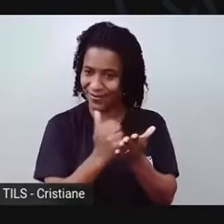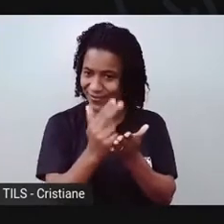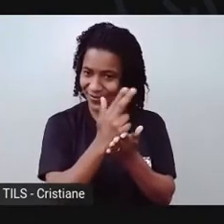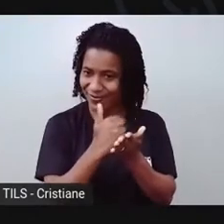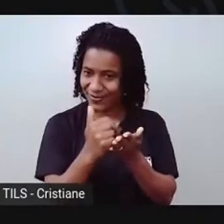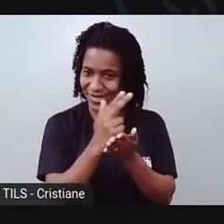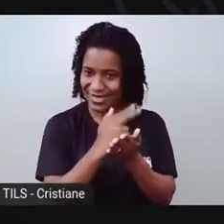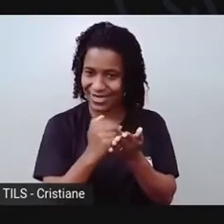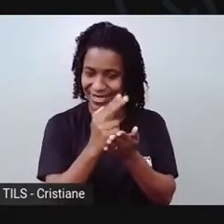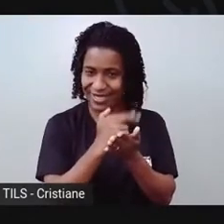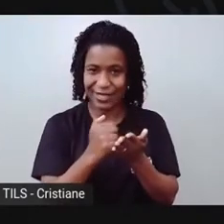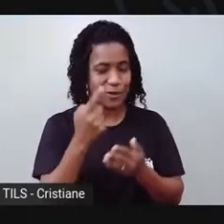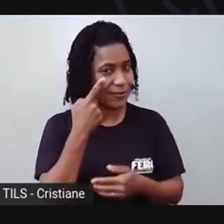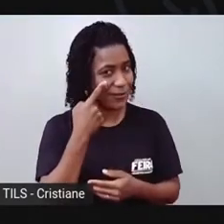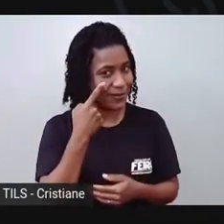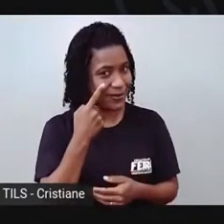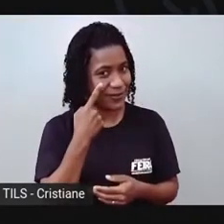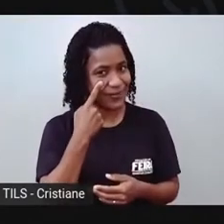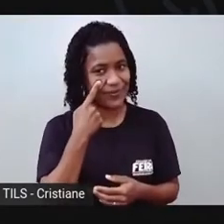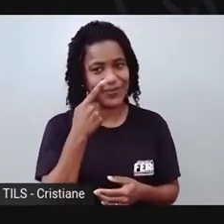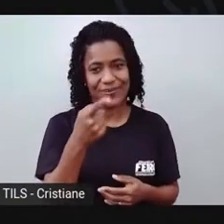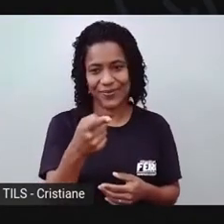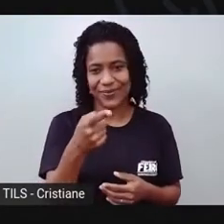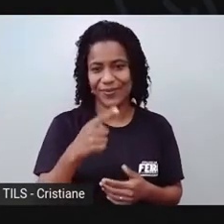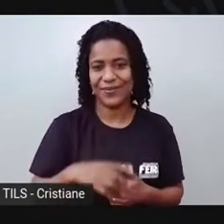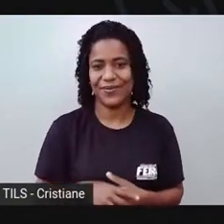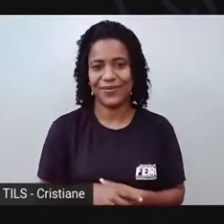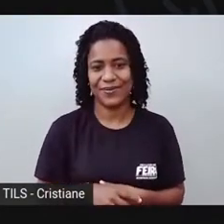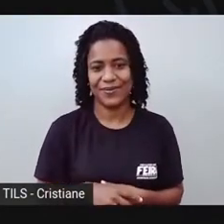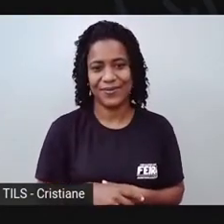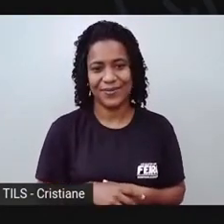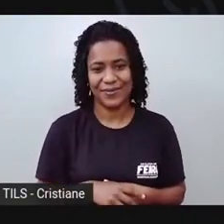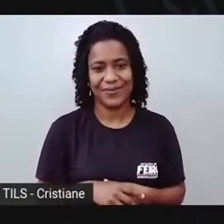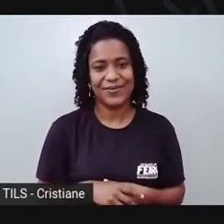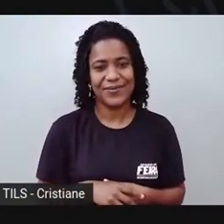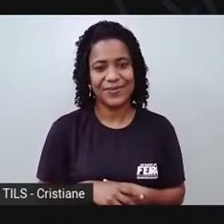Vamos desenhar a rosa! Vou fazer um botãozinho assim, ó!